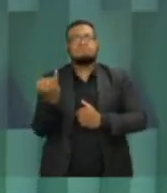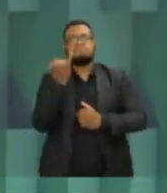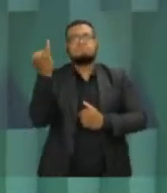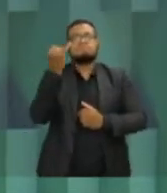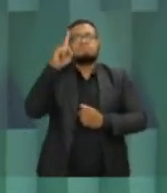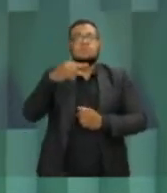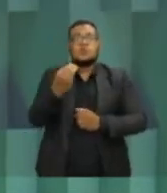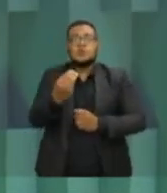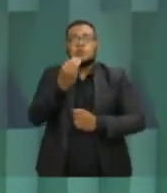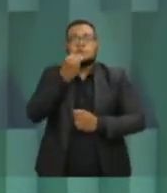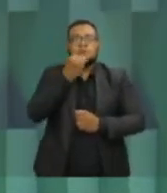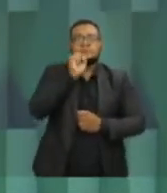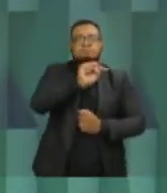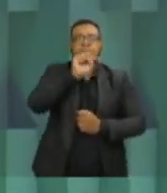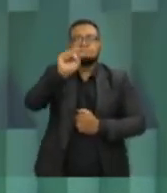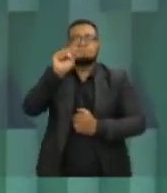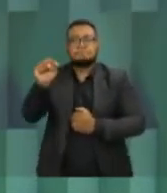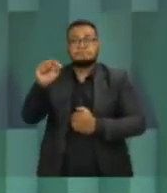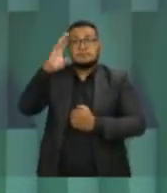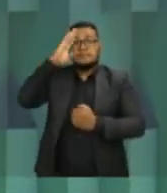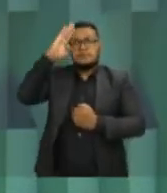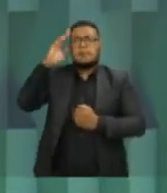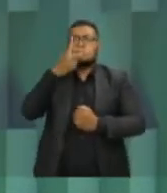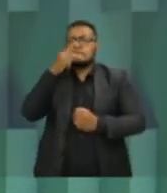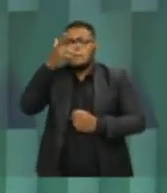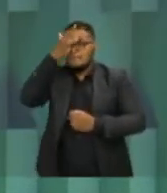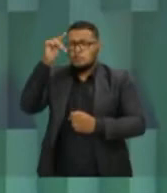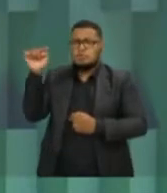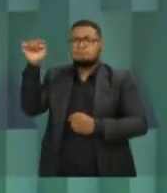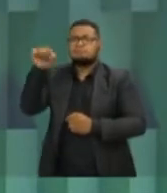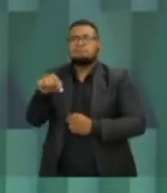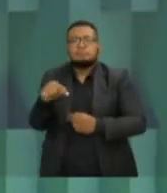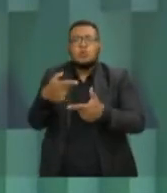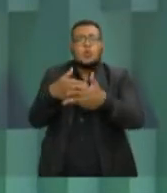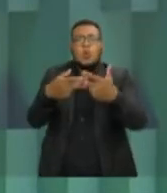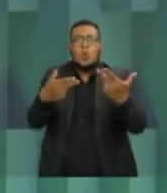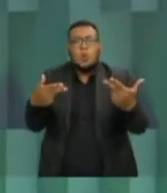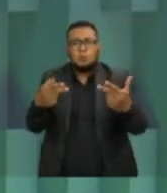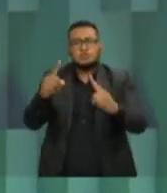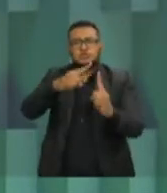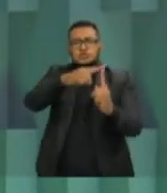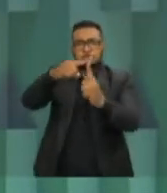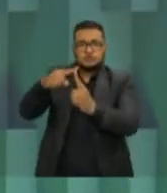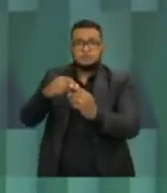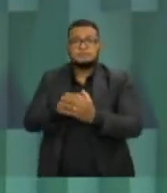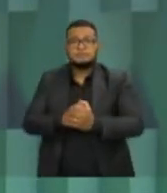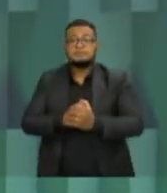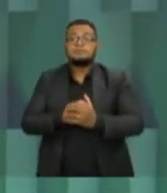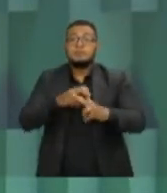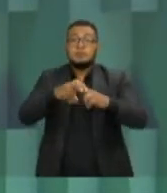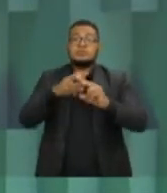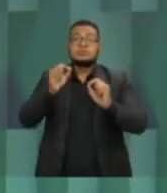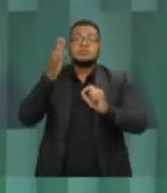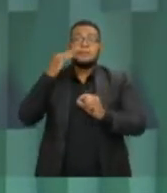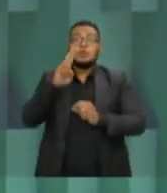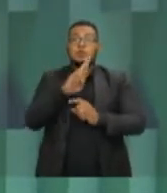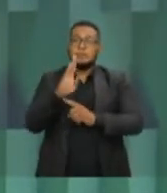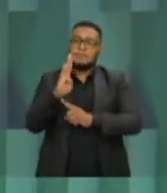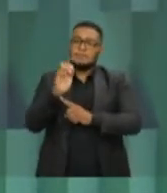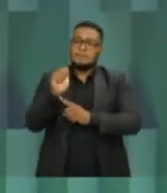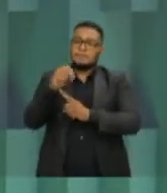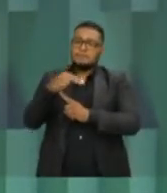oportunidade para cada um, principalmente as pessoas mais simples. Por isso, eu tenho alguns projetos que são inclusivos. Primeiro, é o Banco VIX, é um banco